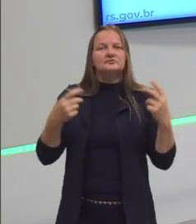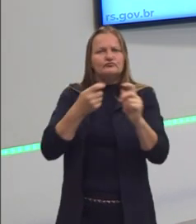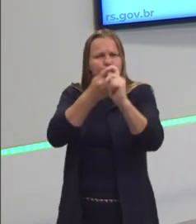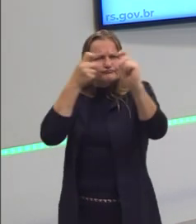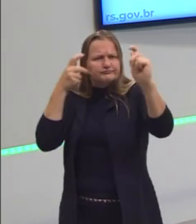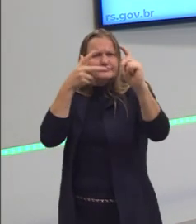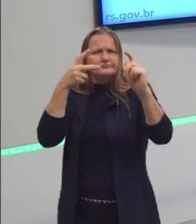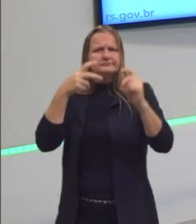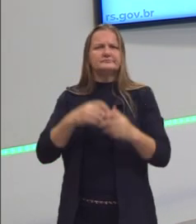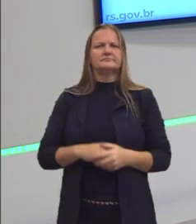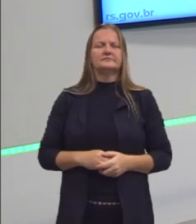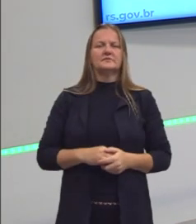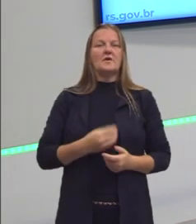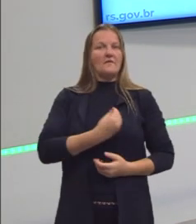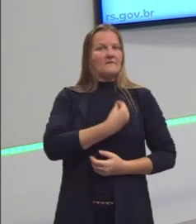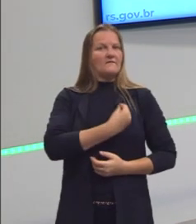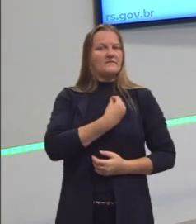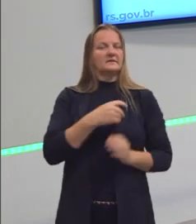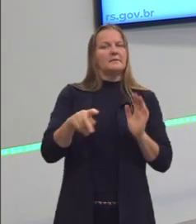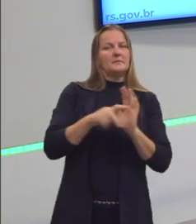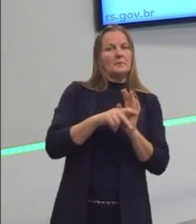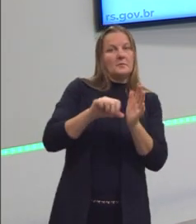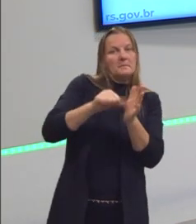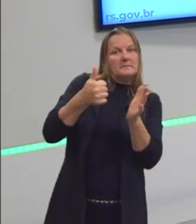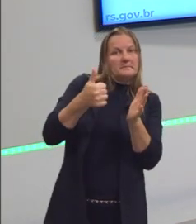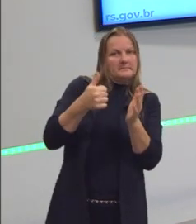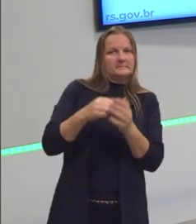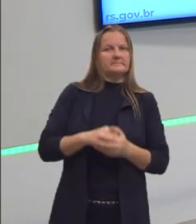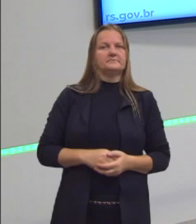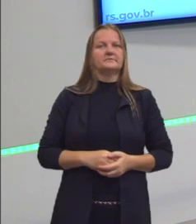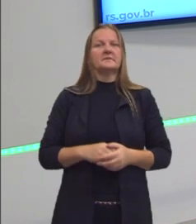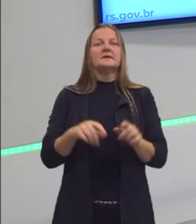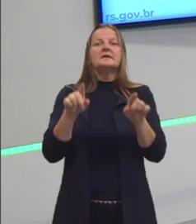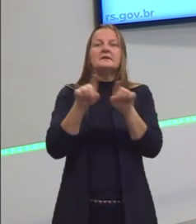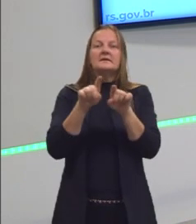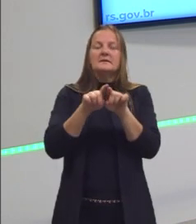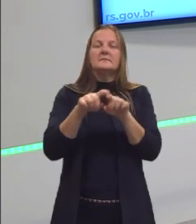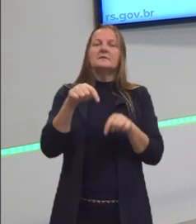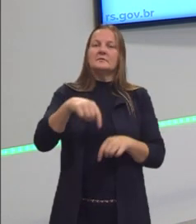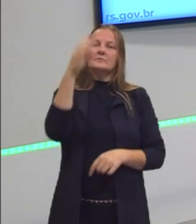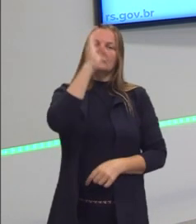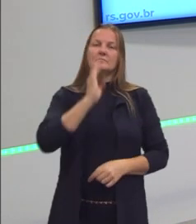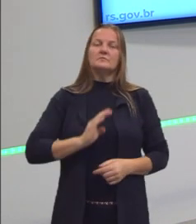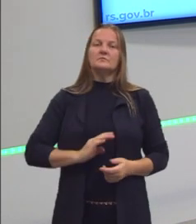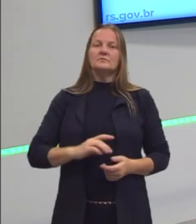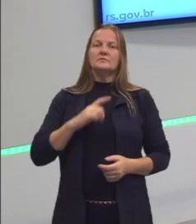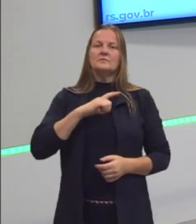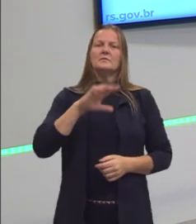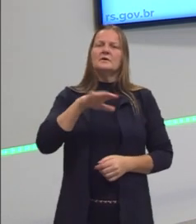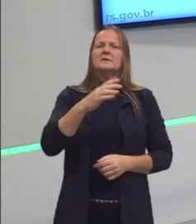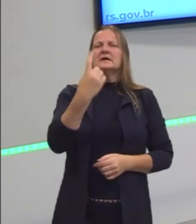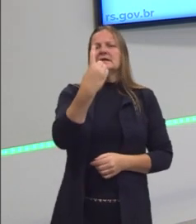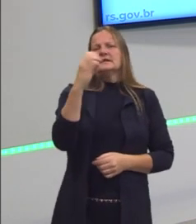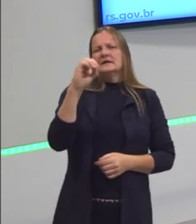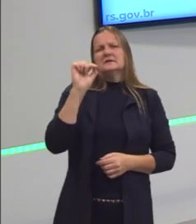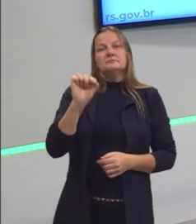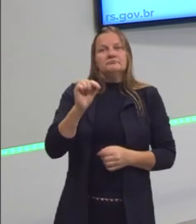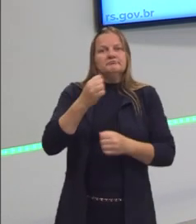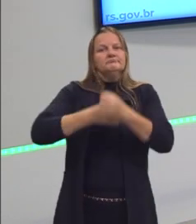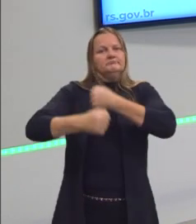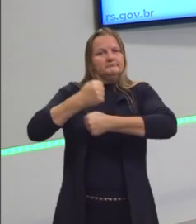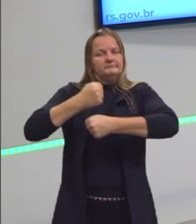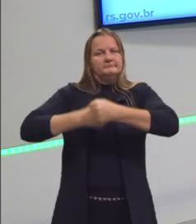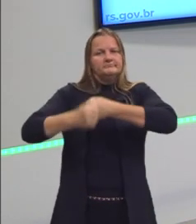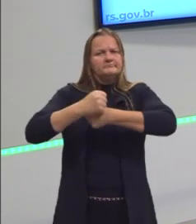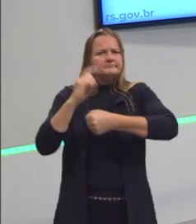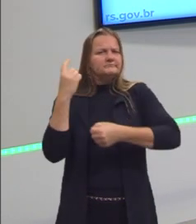principais modos de vida desses povos aqui. Mas também no Brasil, há cerca de 10 mil anos atrás,